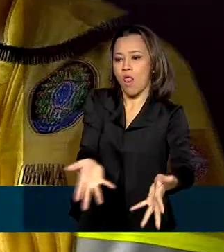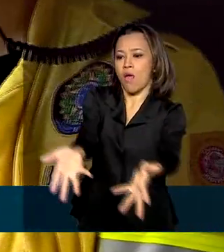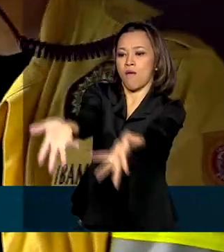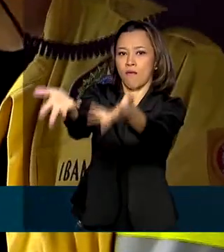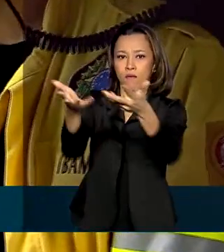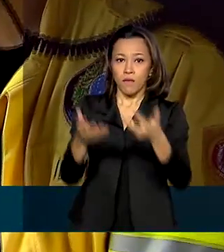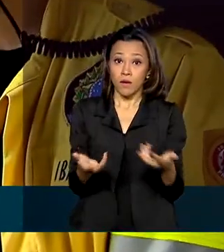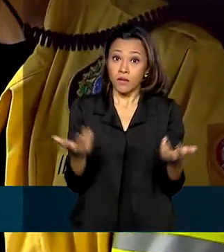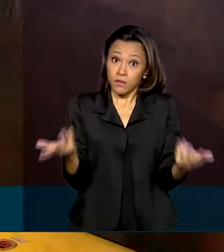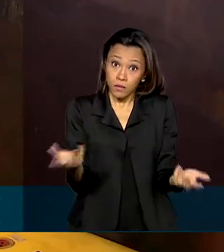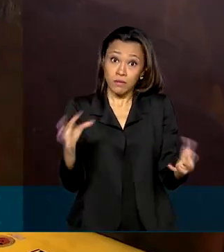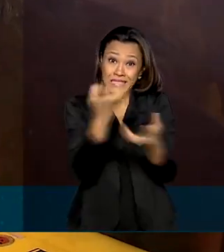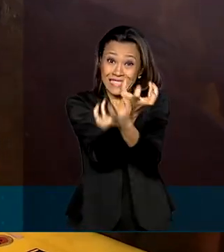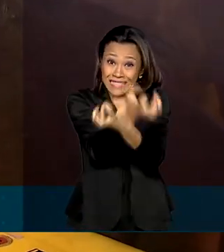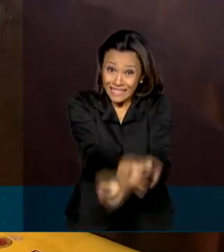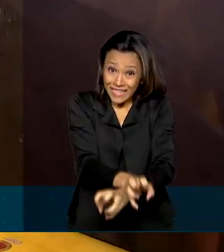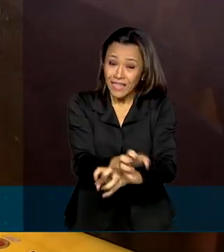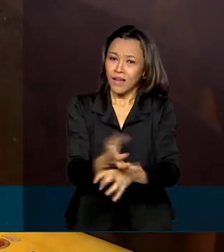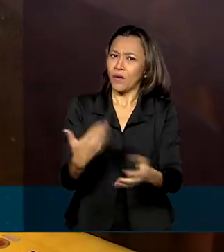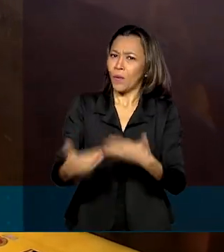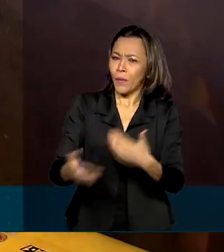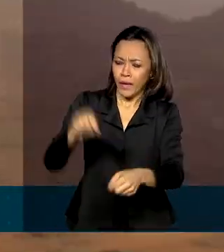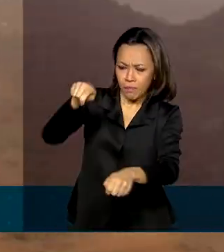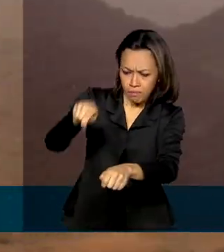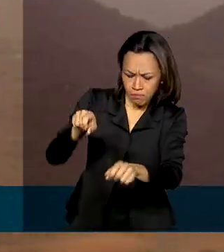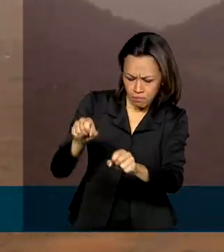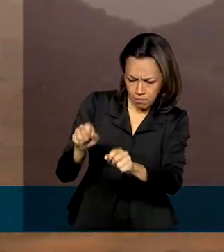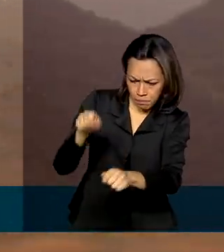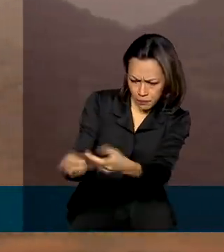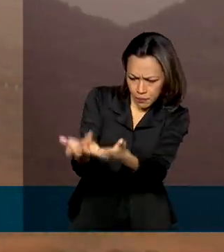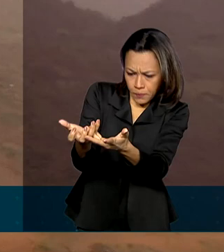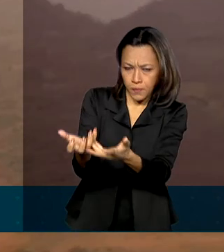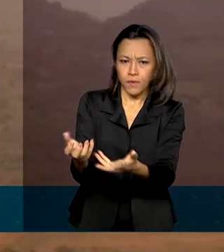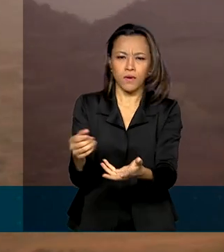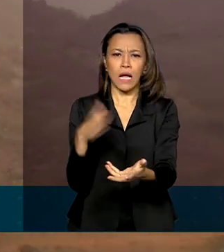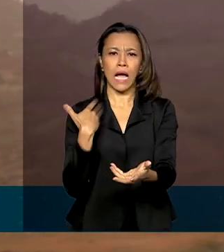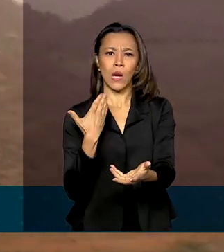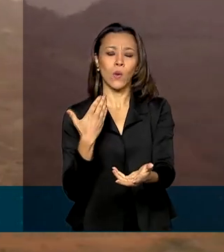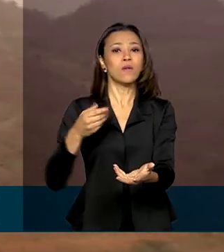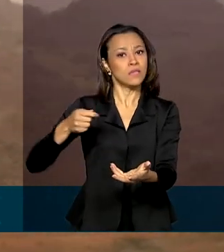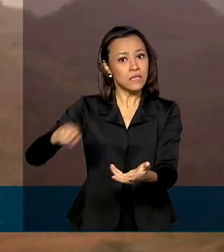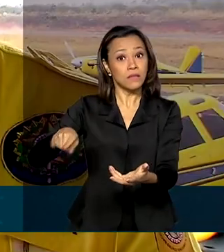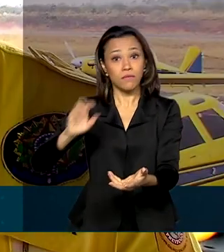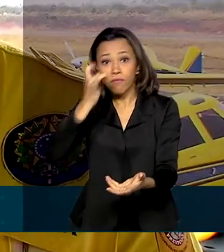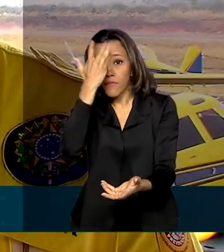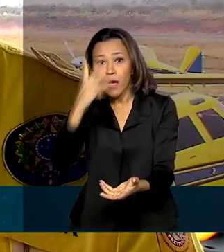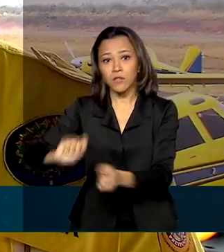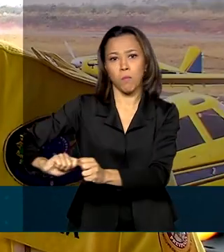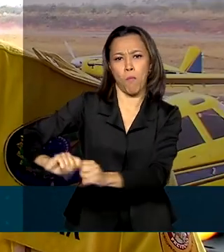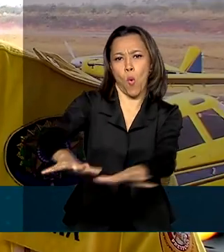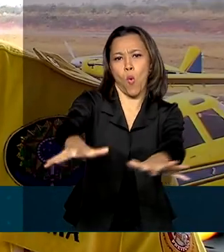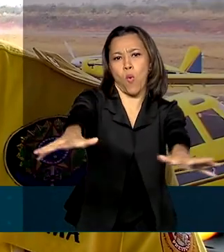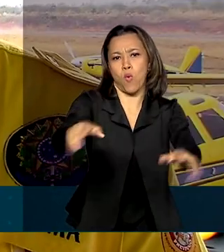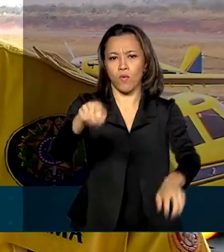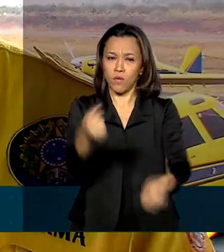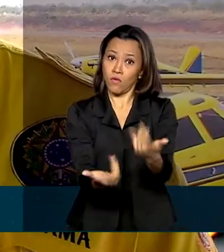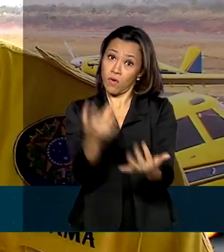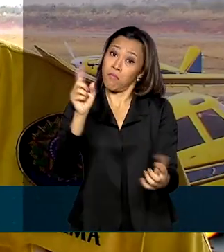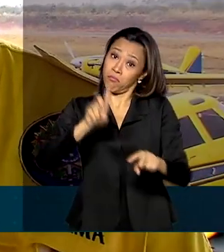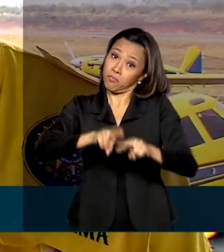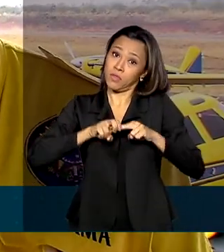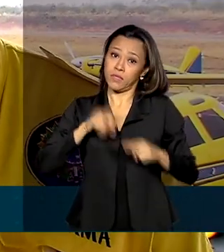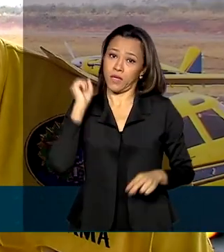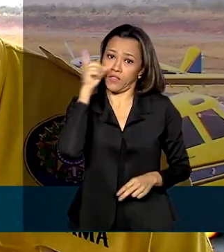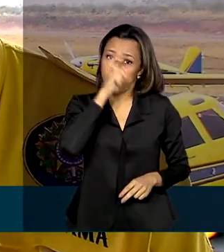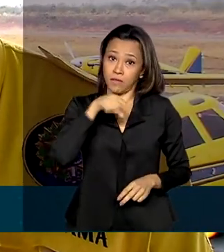qualquer excesso de calor, qualquer faísca, serve de ignição para novos pontos. Essa, talvez, é a maior dificuldade. Você